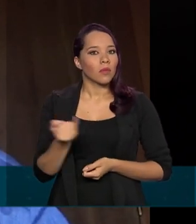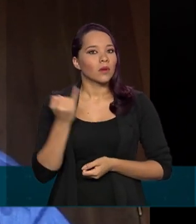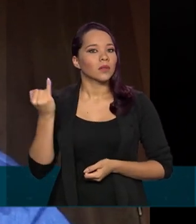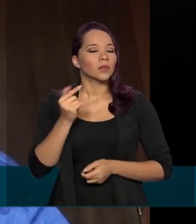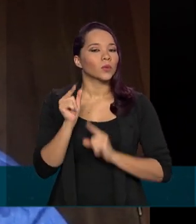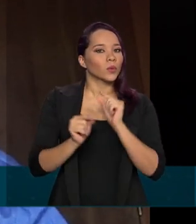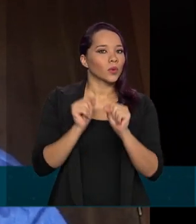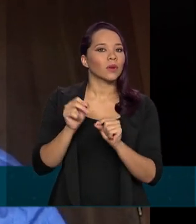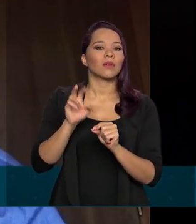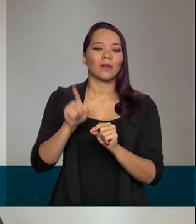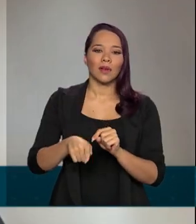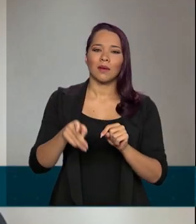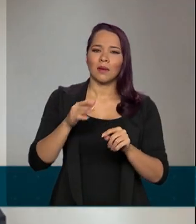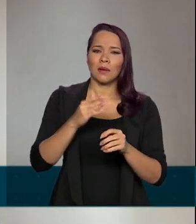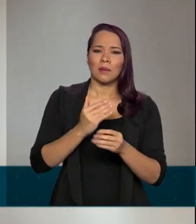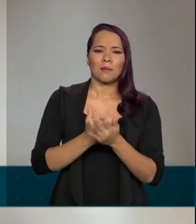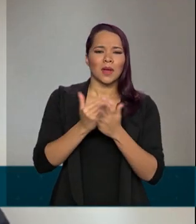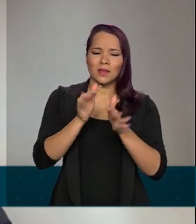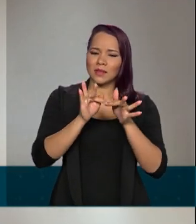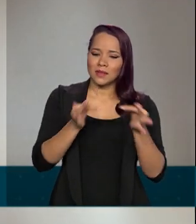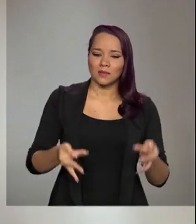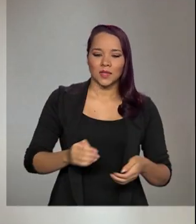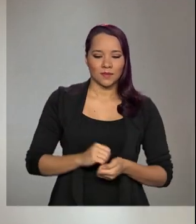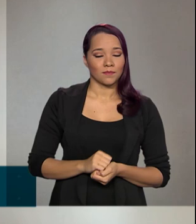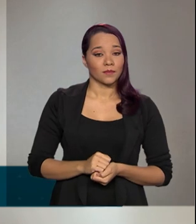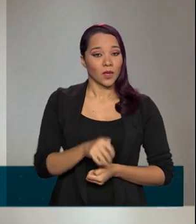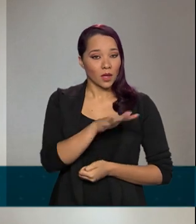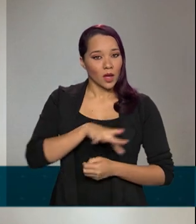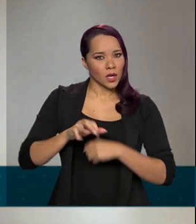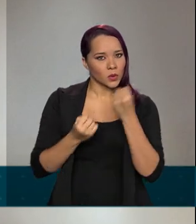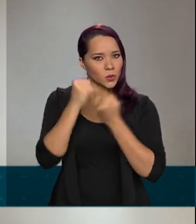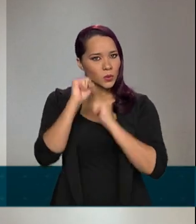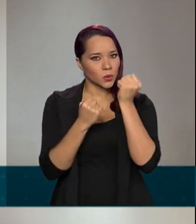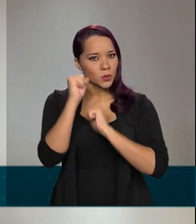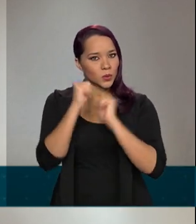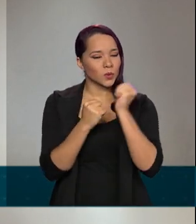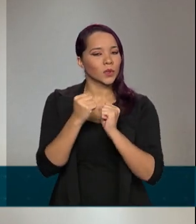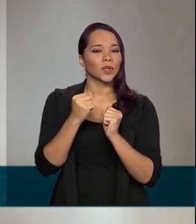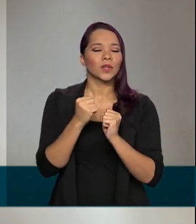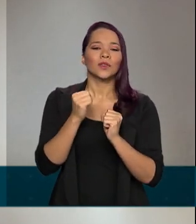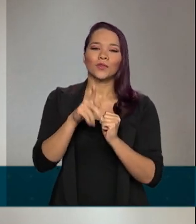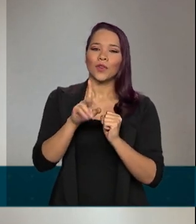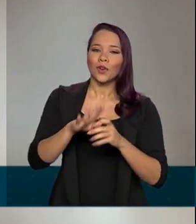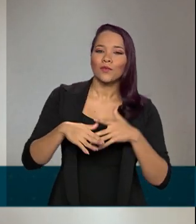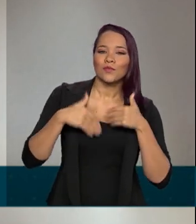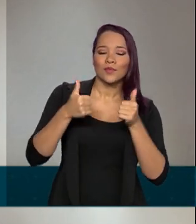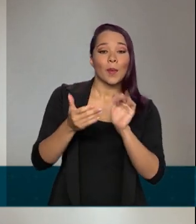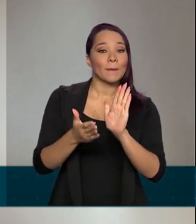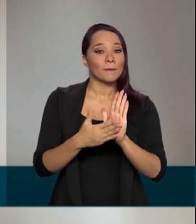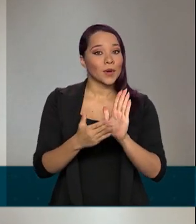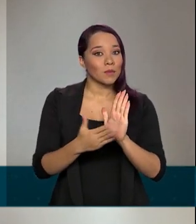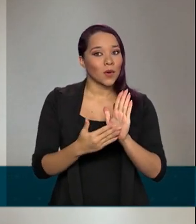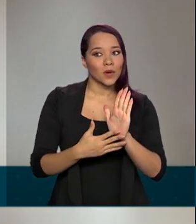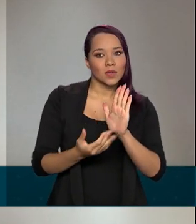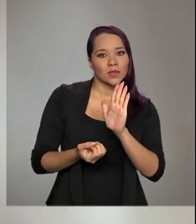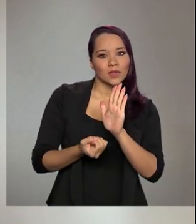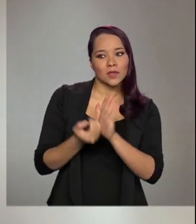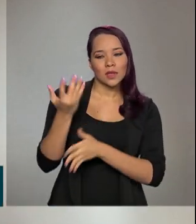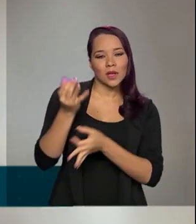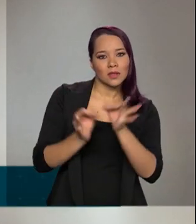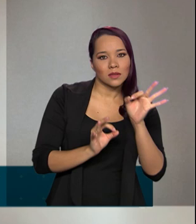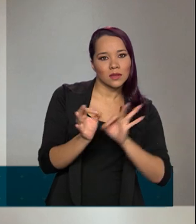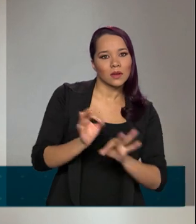propiciar a simplificação. O setor industrial considerou muito positiva a proposta de criação da